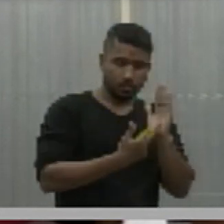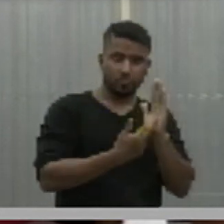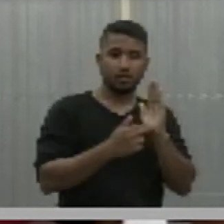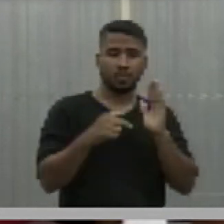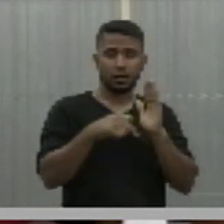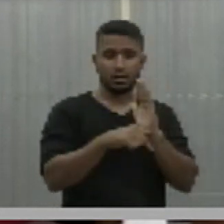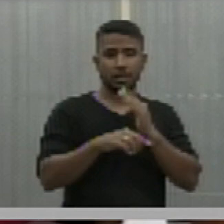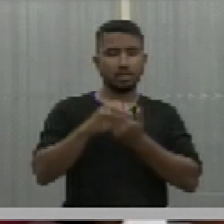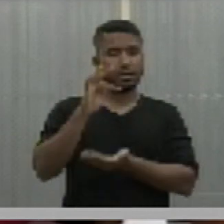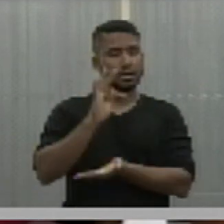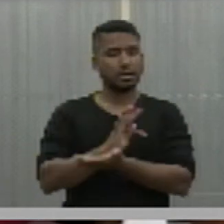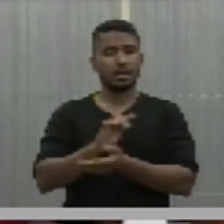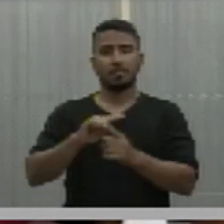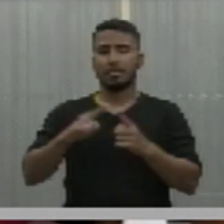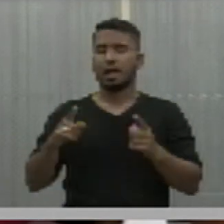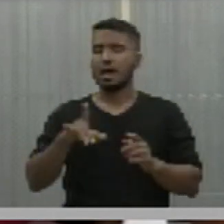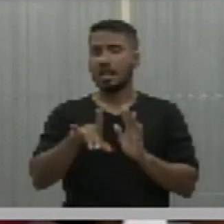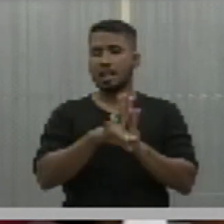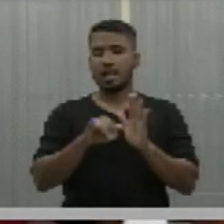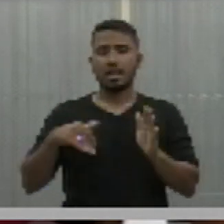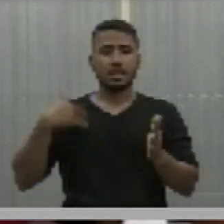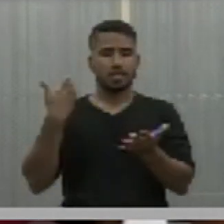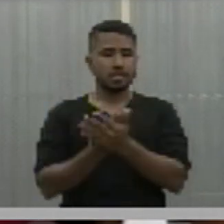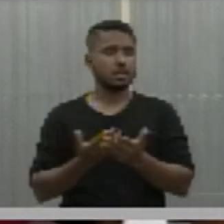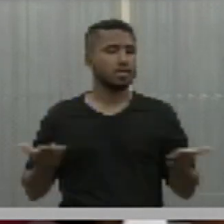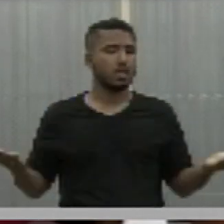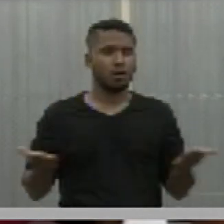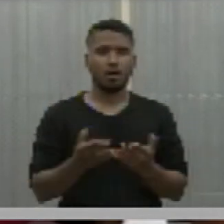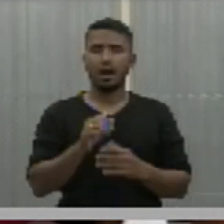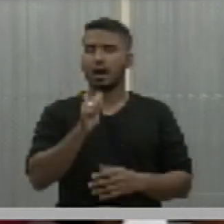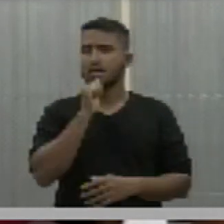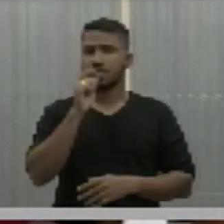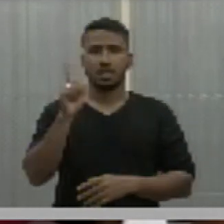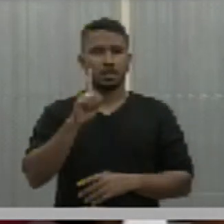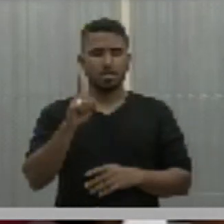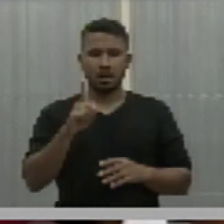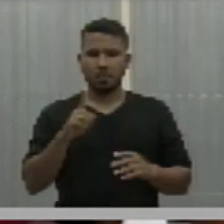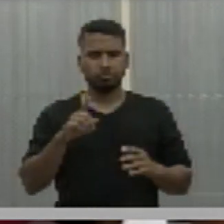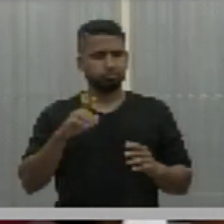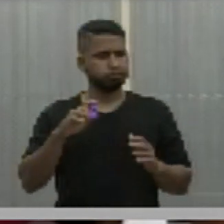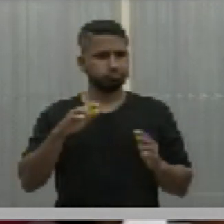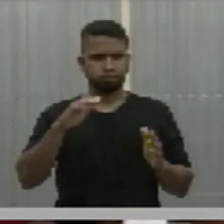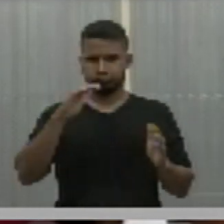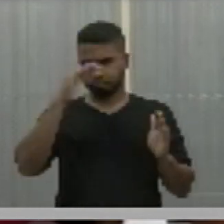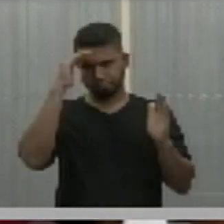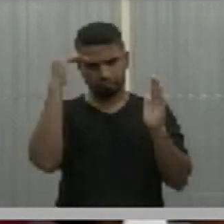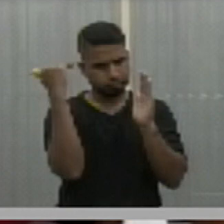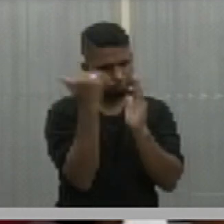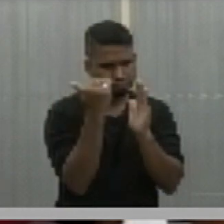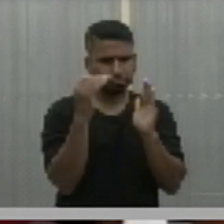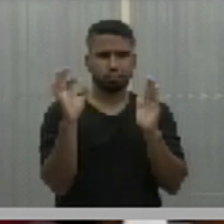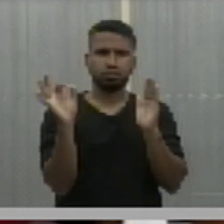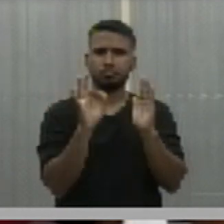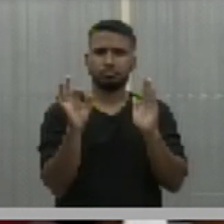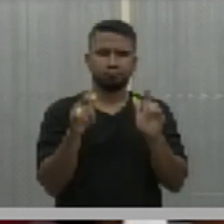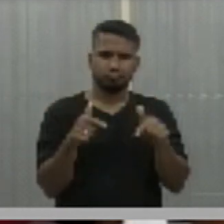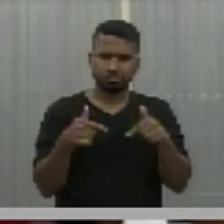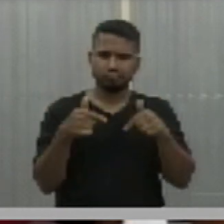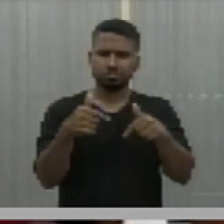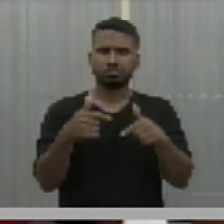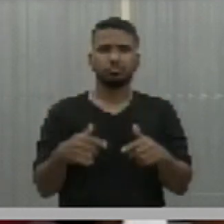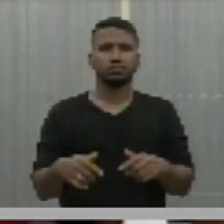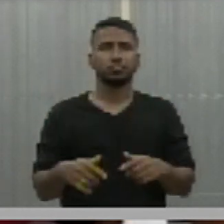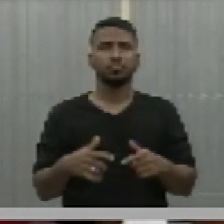lei, até hoje, não foi colocada em vigência, não foi aplicada. E